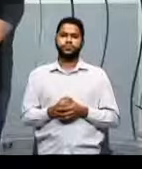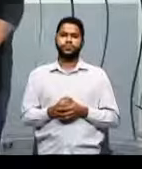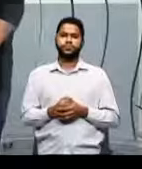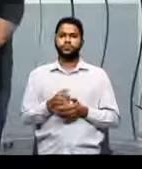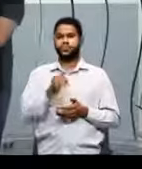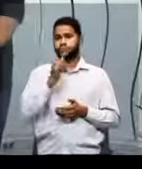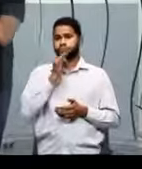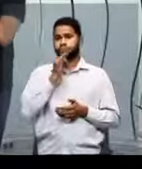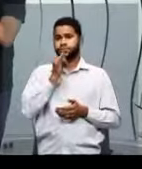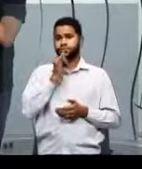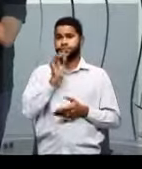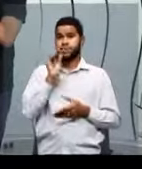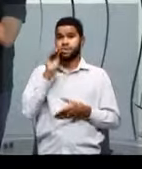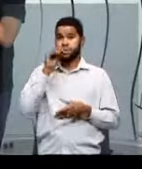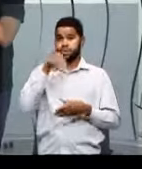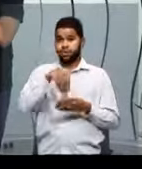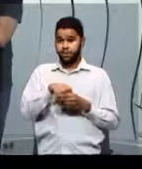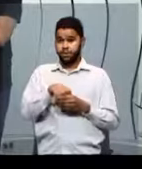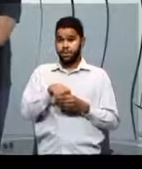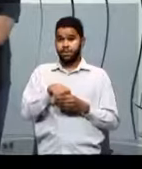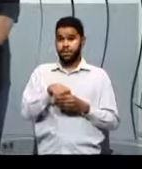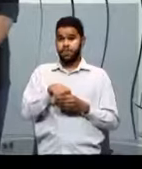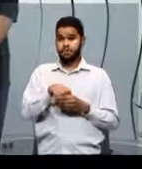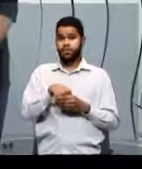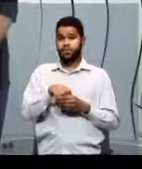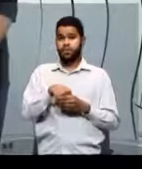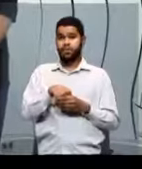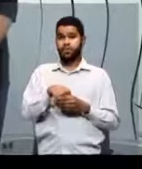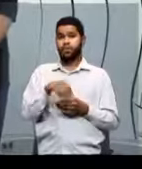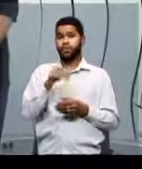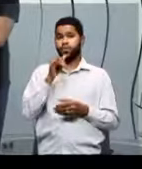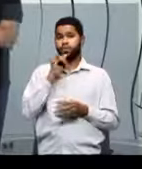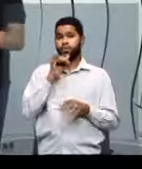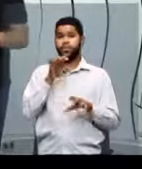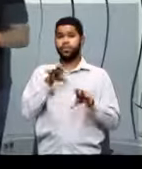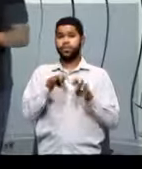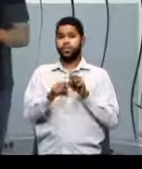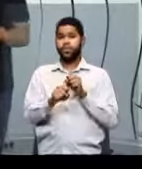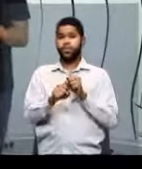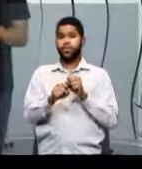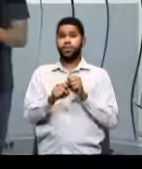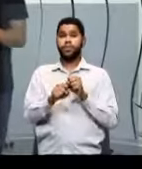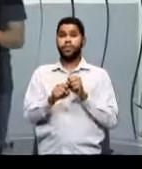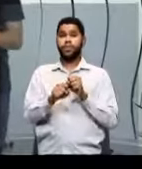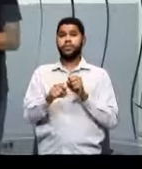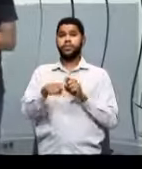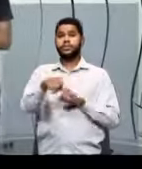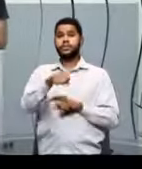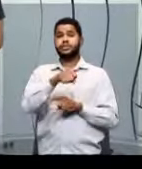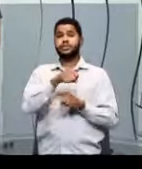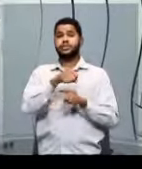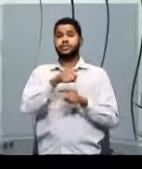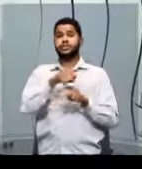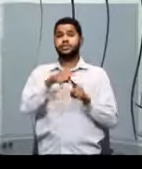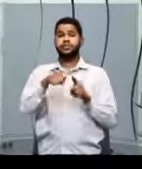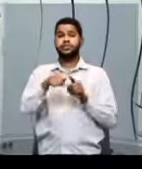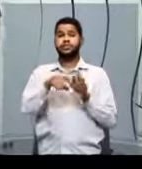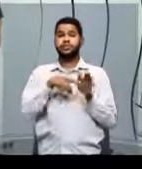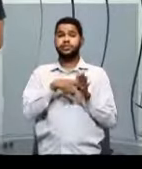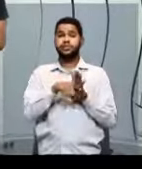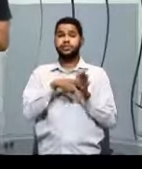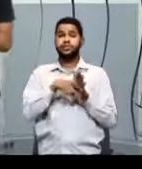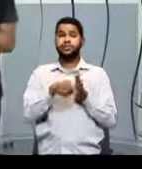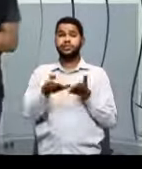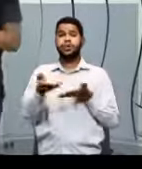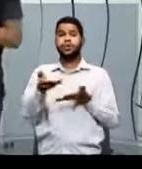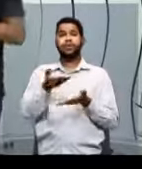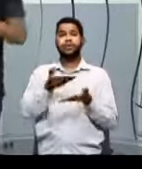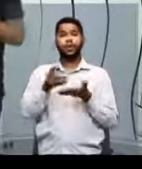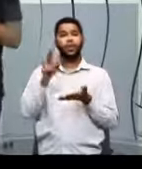Aí, dentro disso daqui, quando você se forma em ciência social aplicada, você no dia a dia, no seu cotidiano profissional, você vai pegar esses